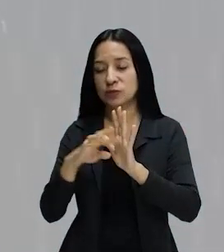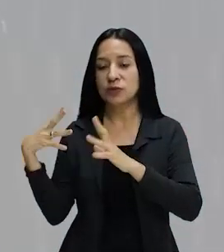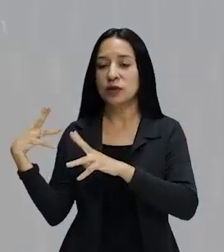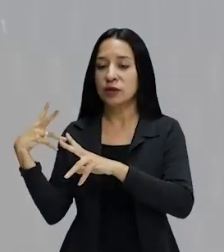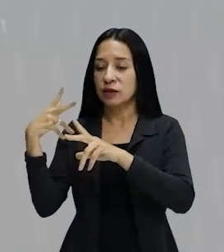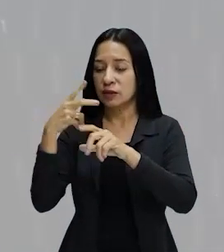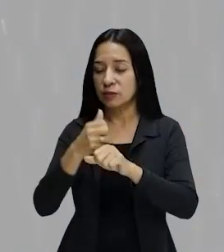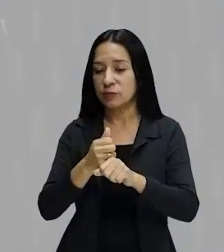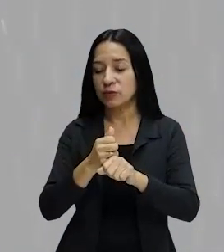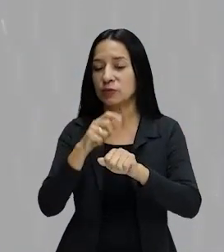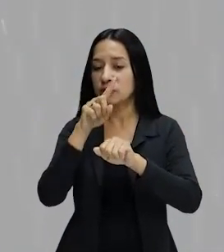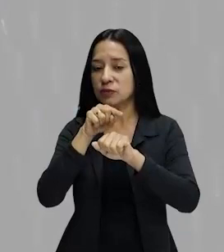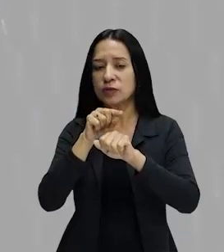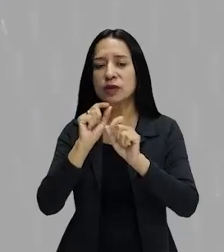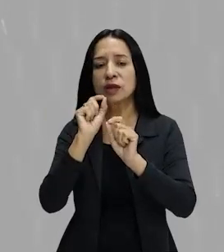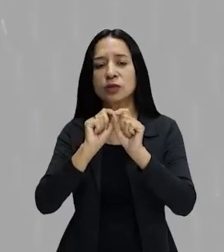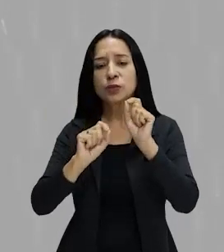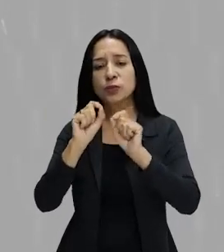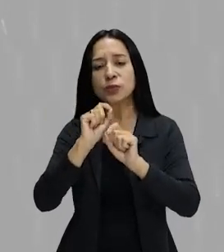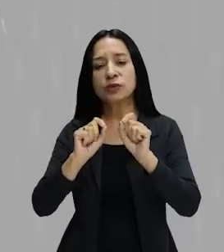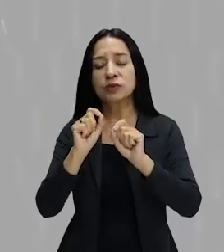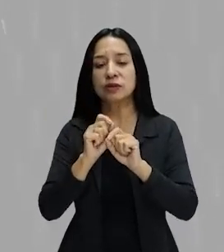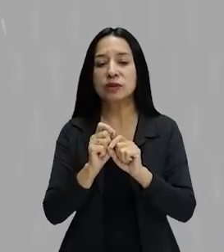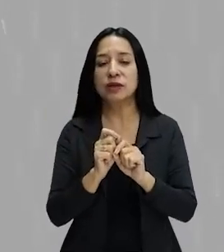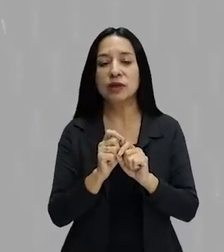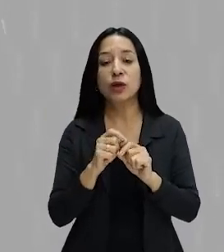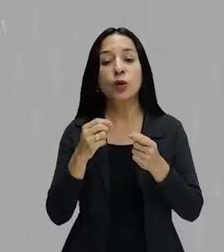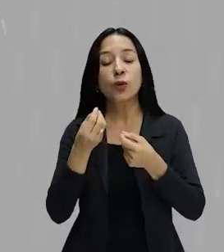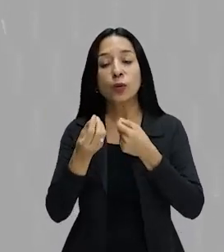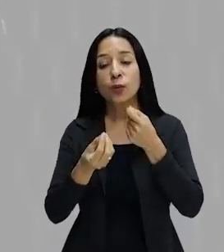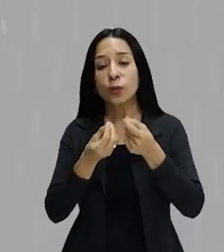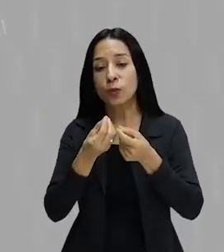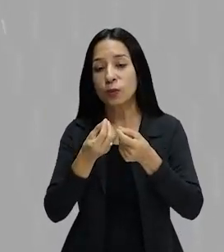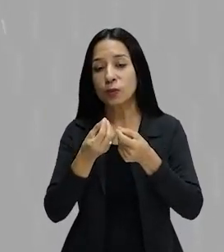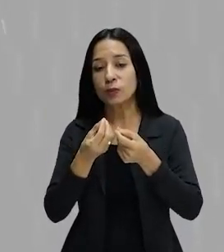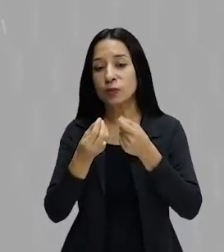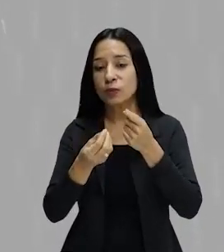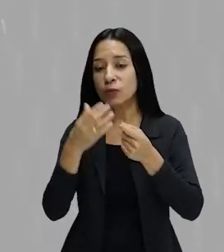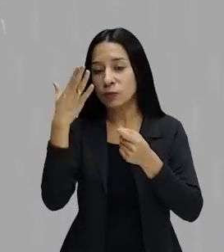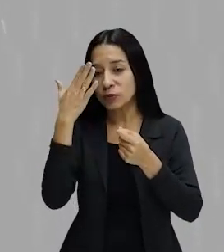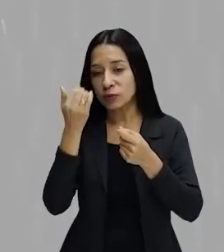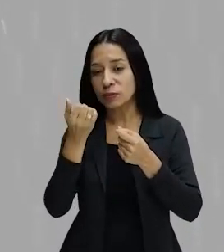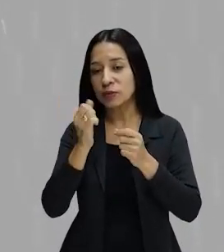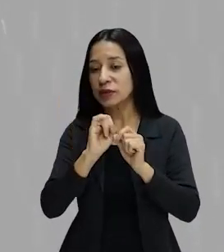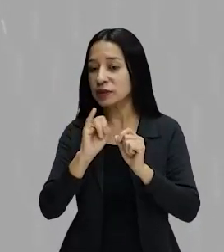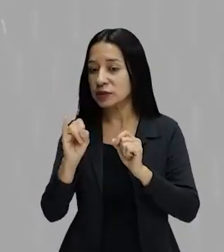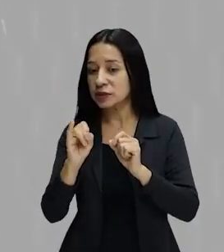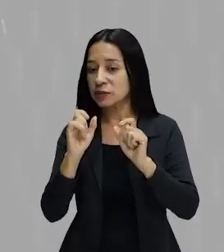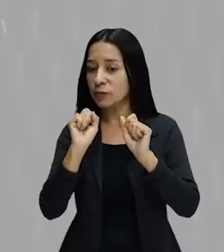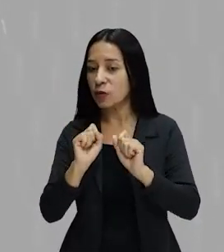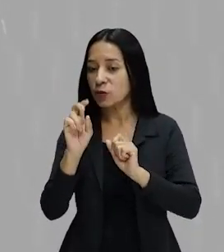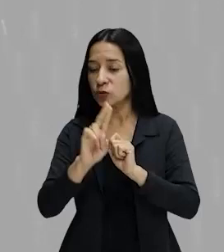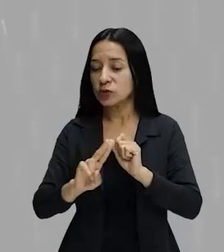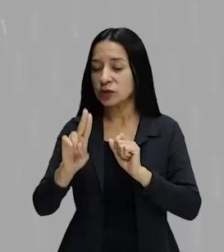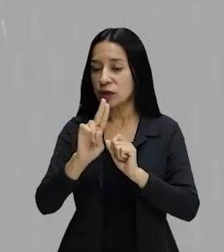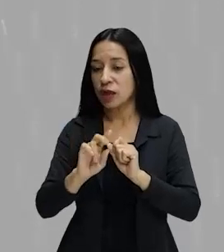crase, o que é crase, como saber se devemos ou não usar a crase, então nós vamos rever algumas